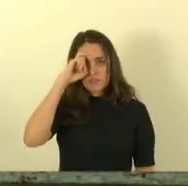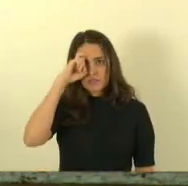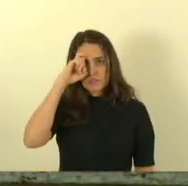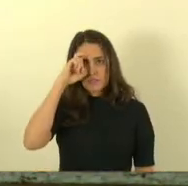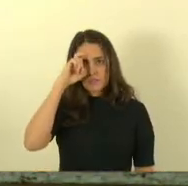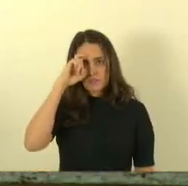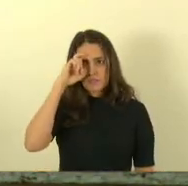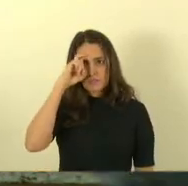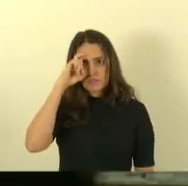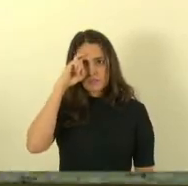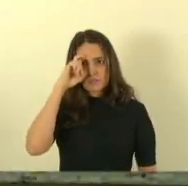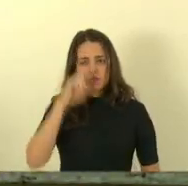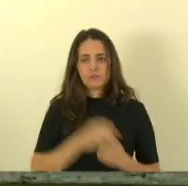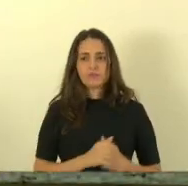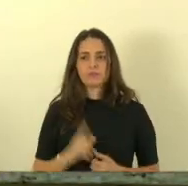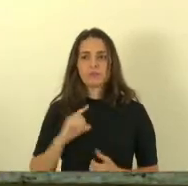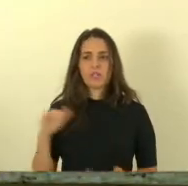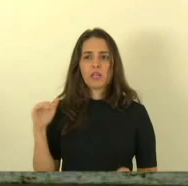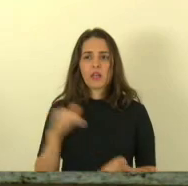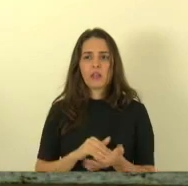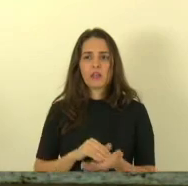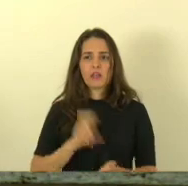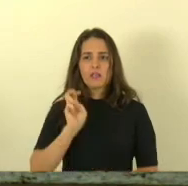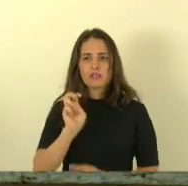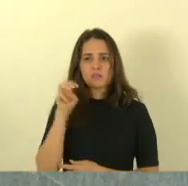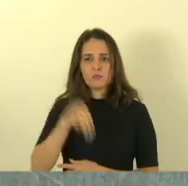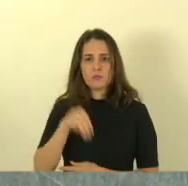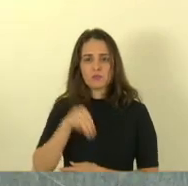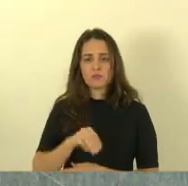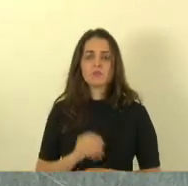Deputado Mazinho dos Anjos, vossa aliança tem até cinco minutos.